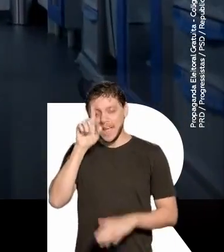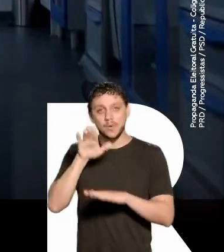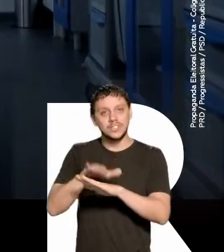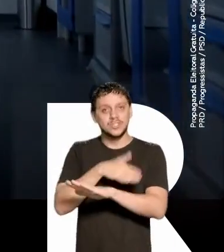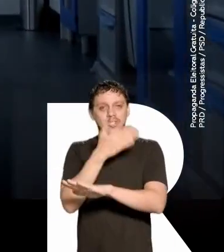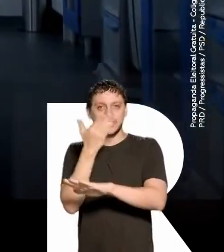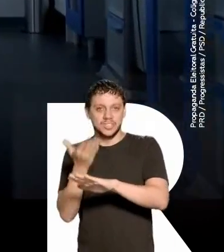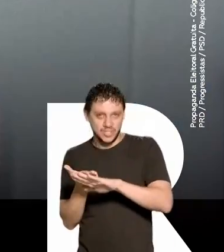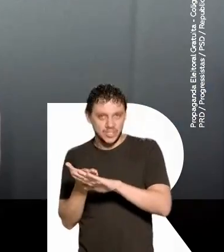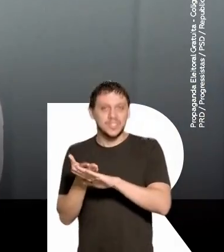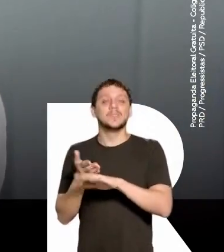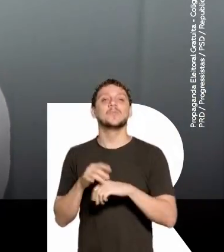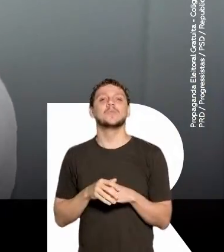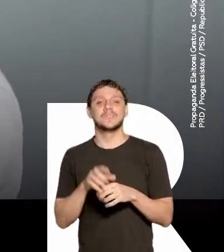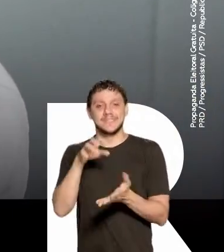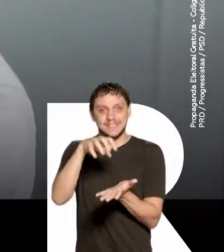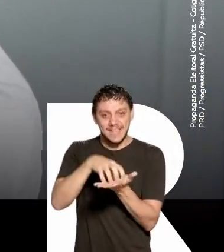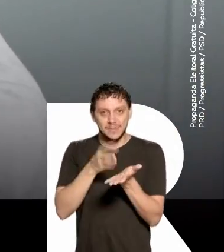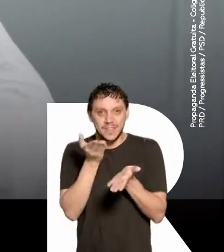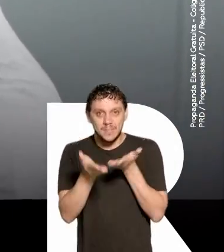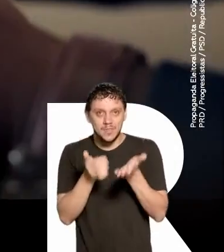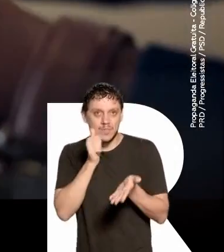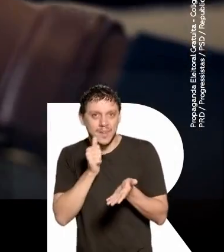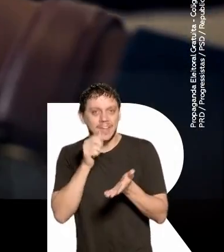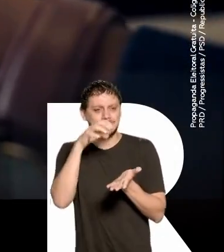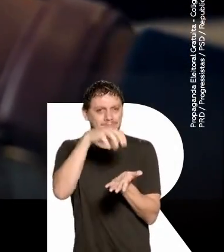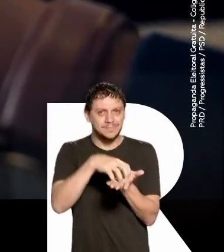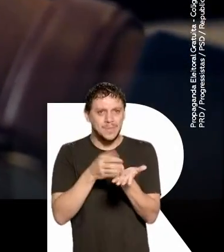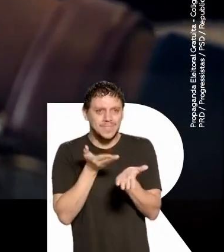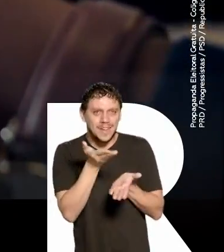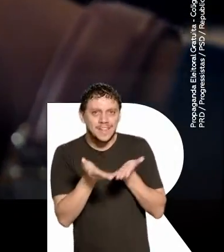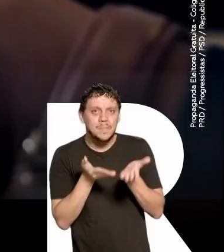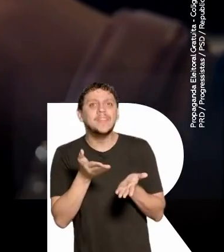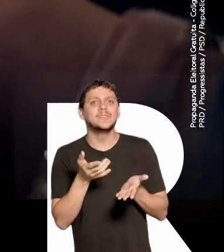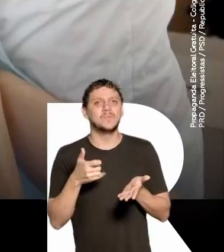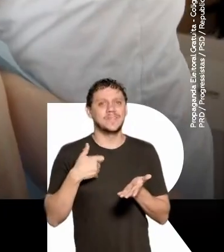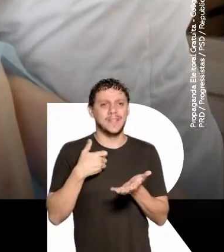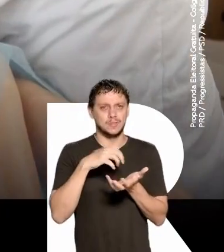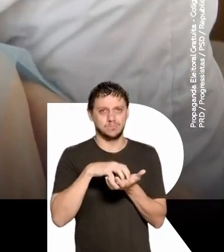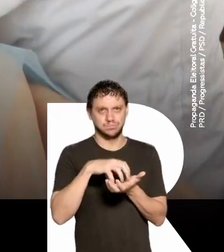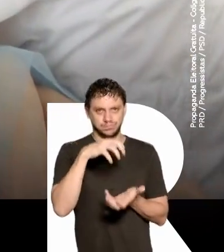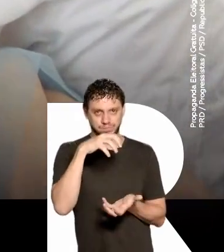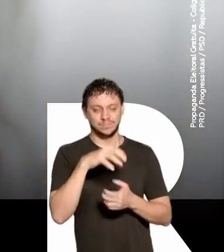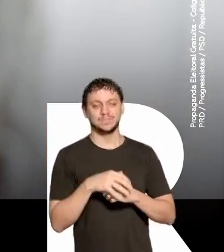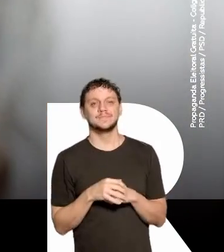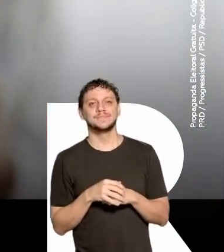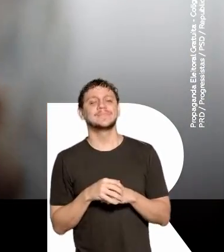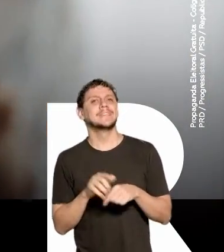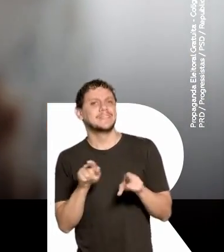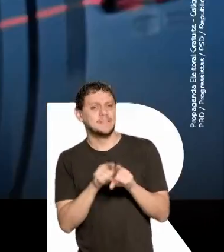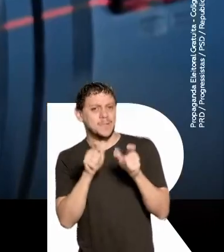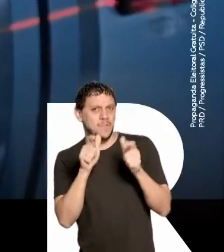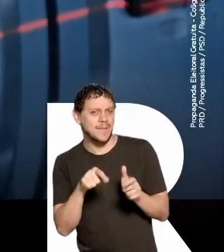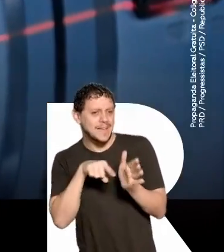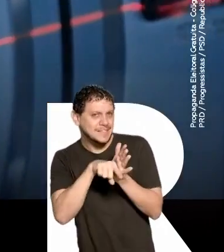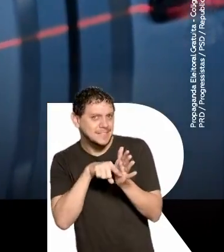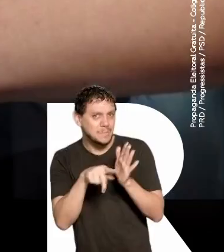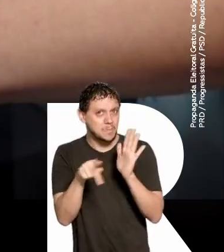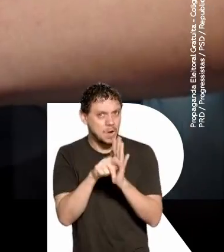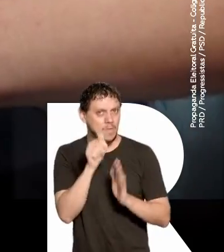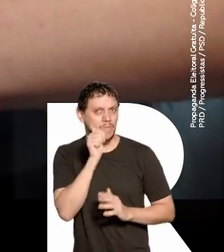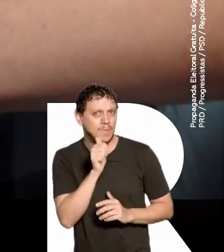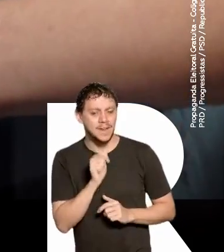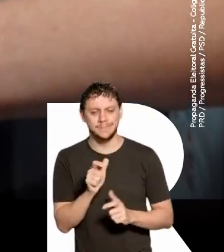o Hospital Dia, Centro de Tratamento da Mulher, Centro de Tratamento do Idoso, local de exames para as